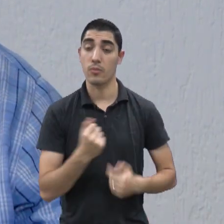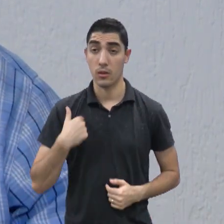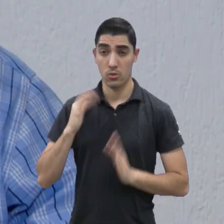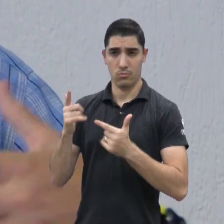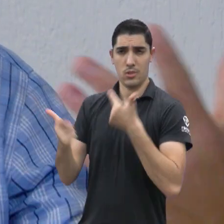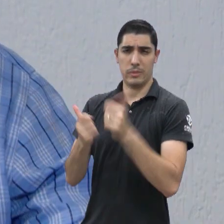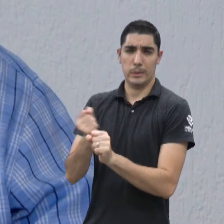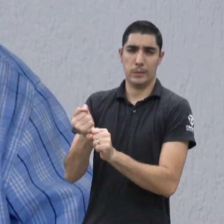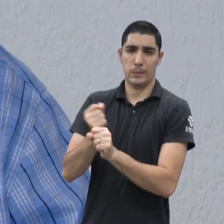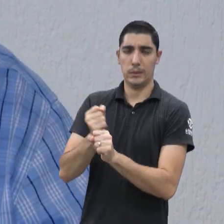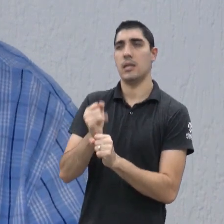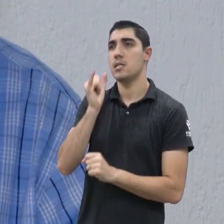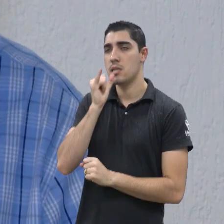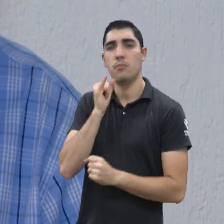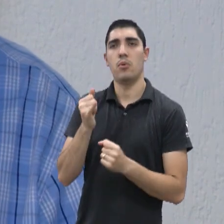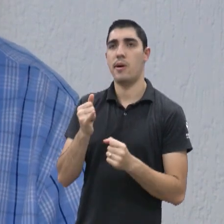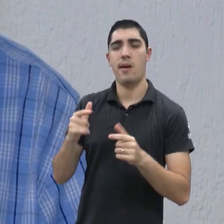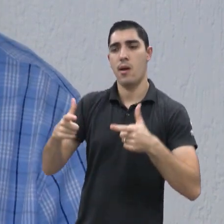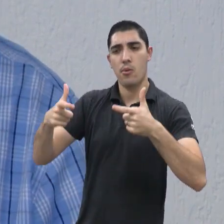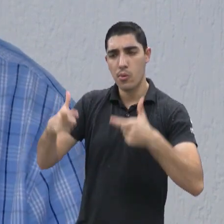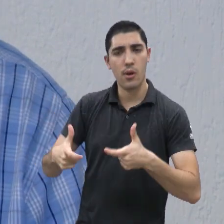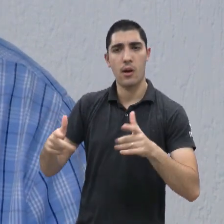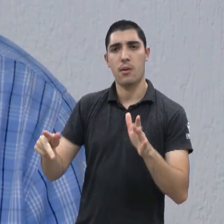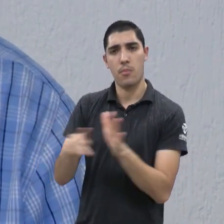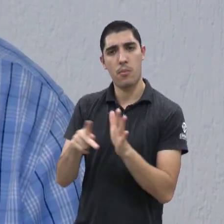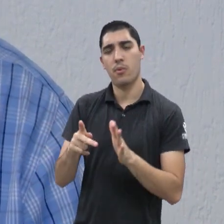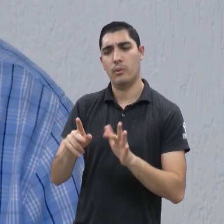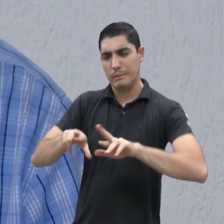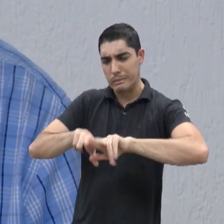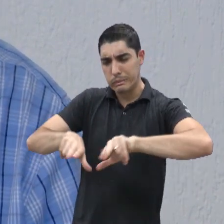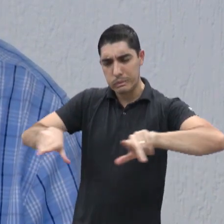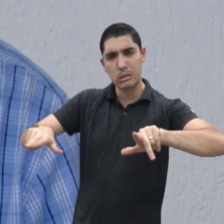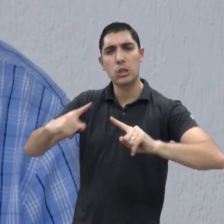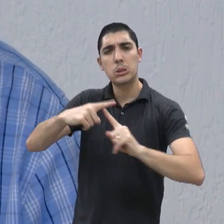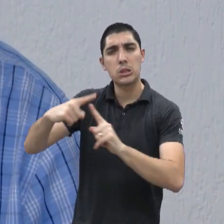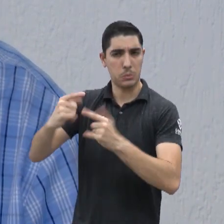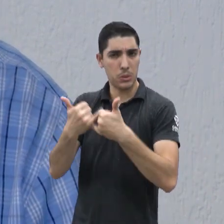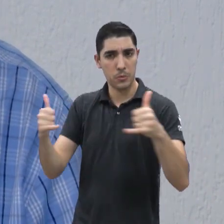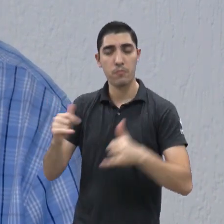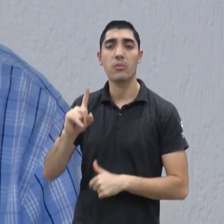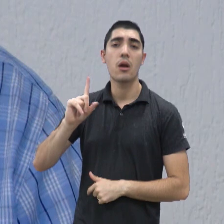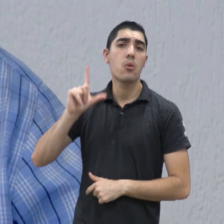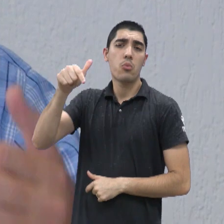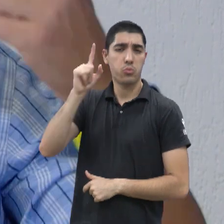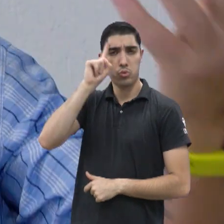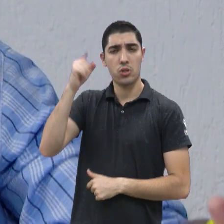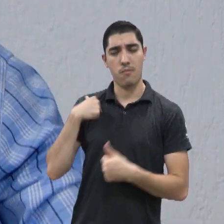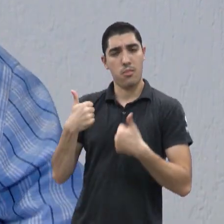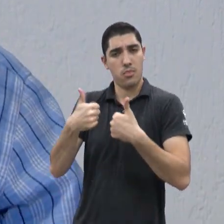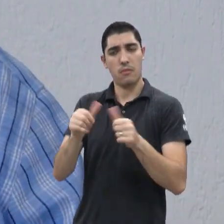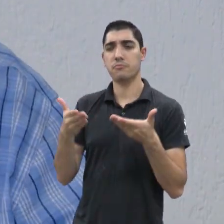termoelétricas, geradores e tudo mais. E um belo dia, nesse eu perdi o sono, fui na academia e assisti a uma